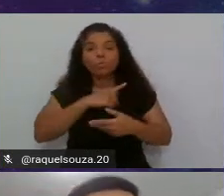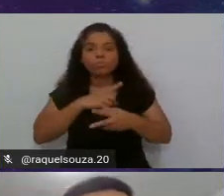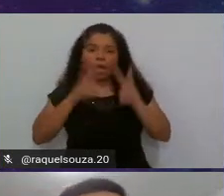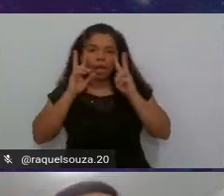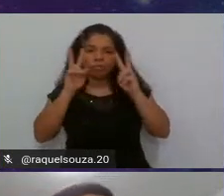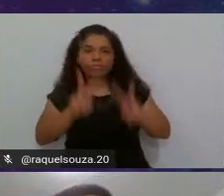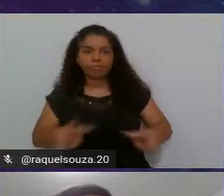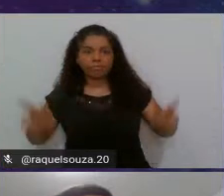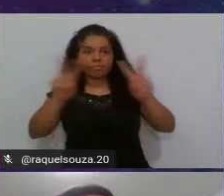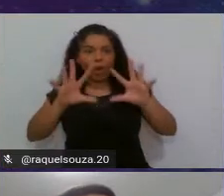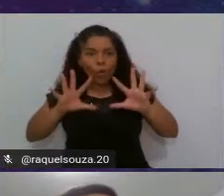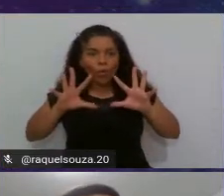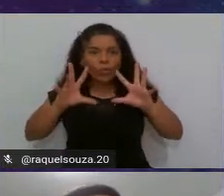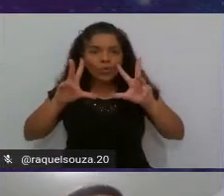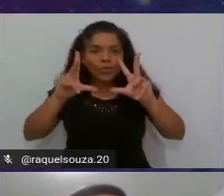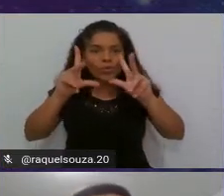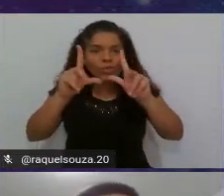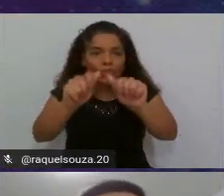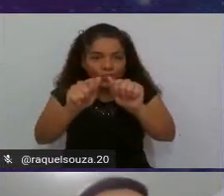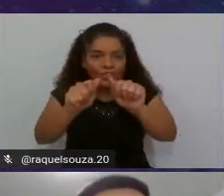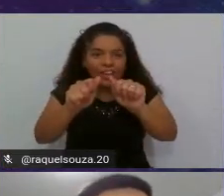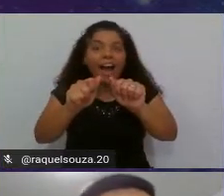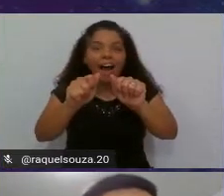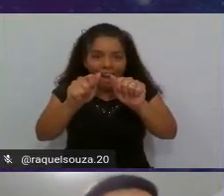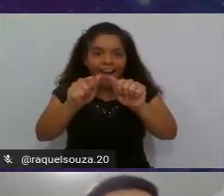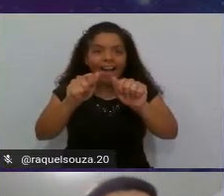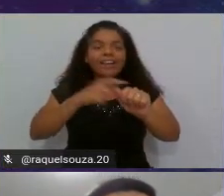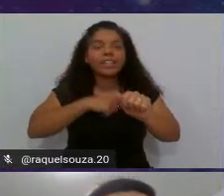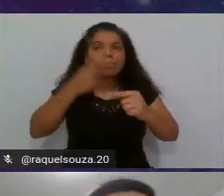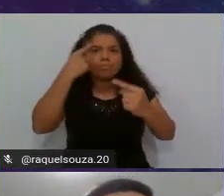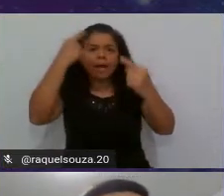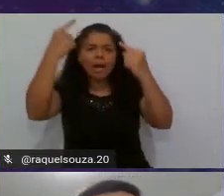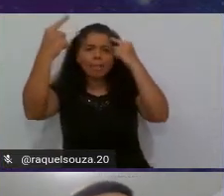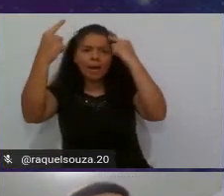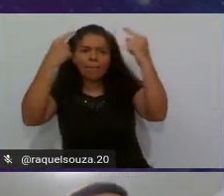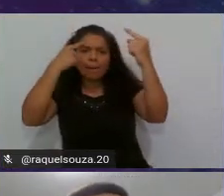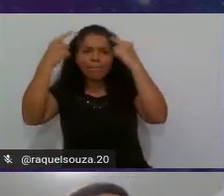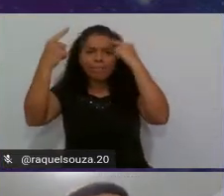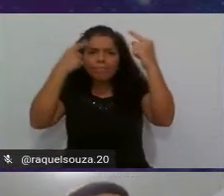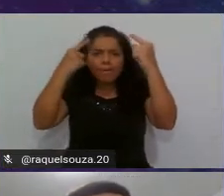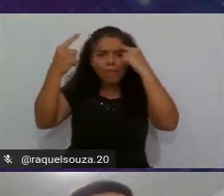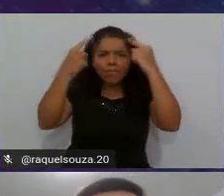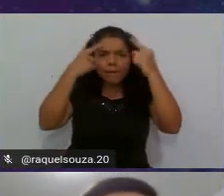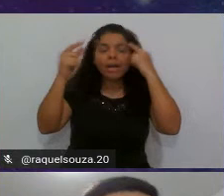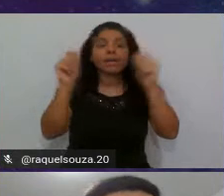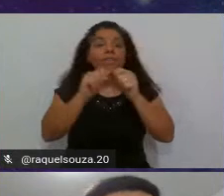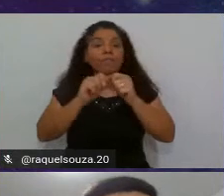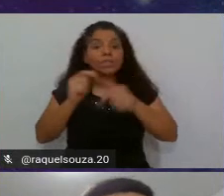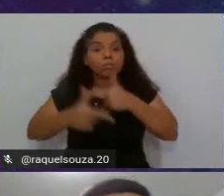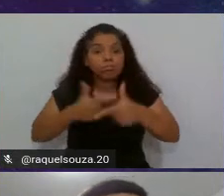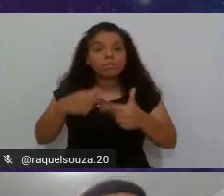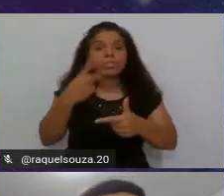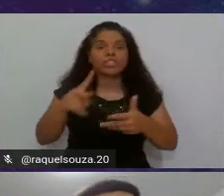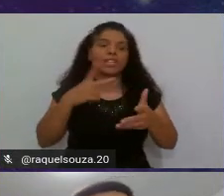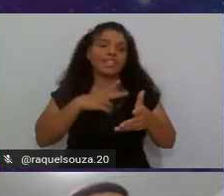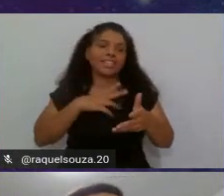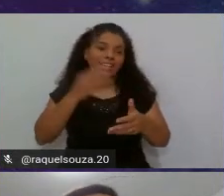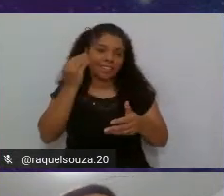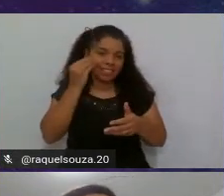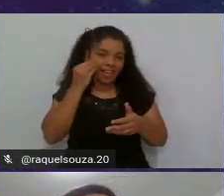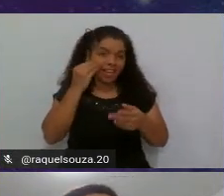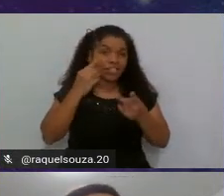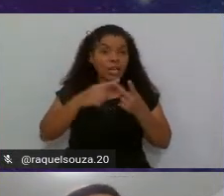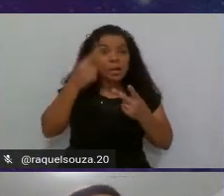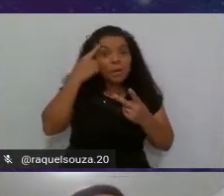toda, você tem mais insights para fazer suas atividades de teste. Pense